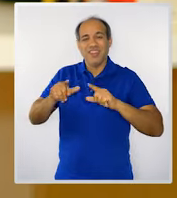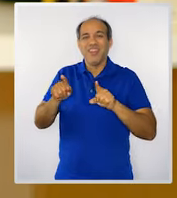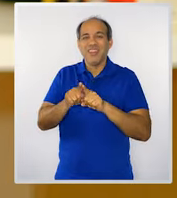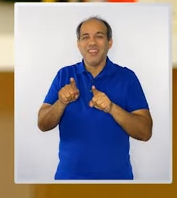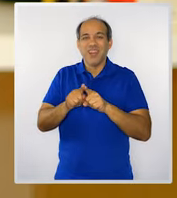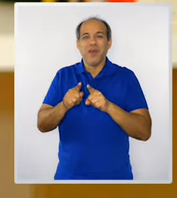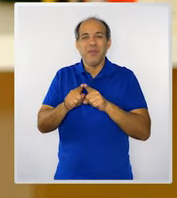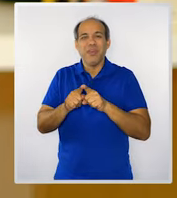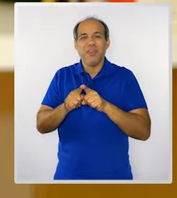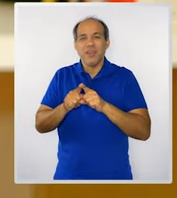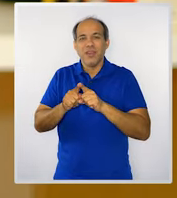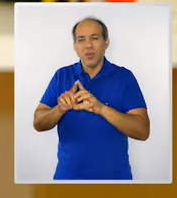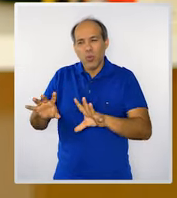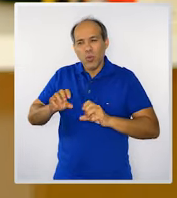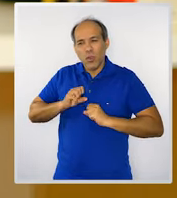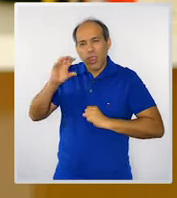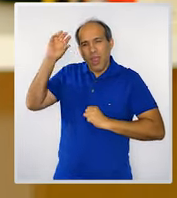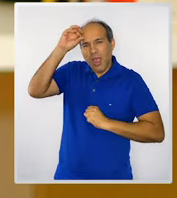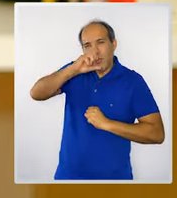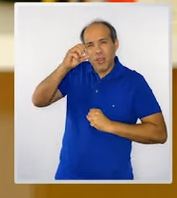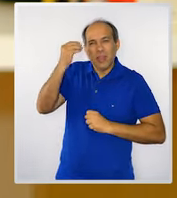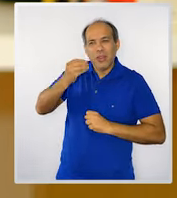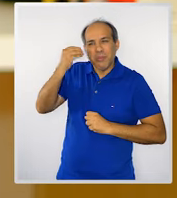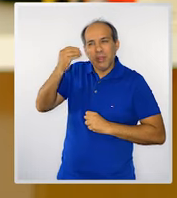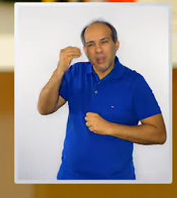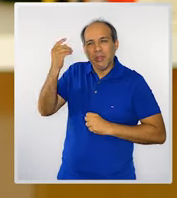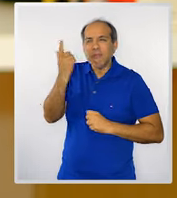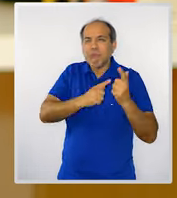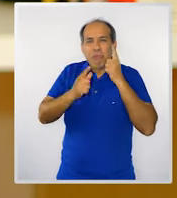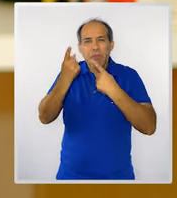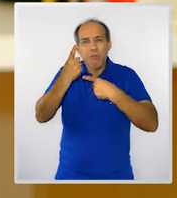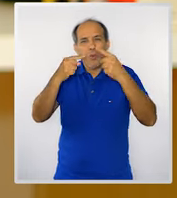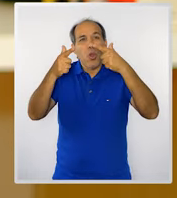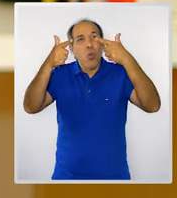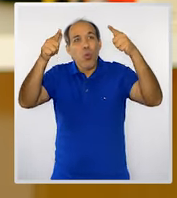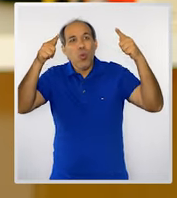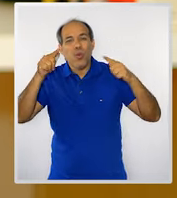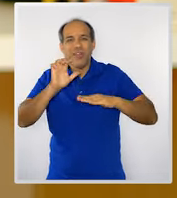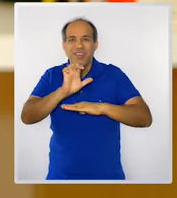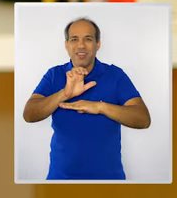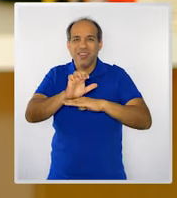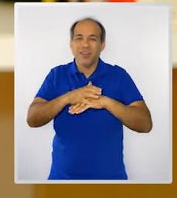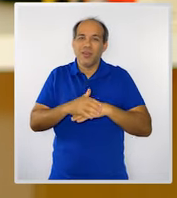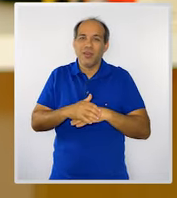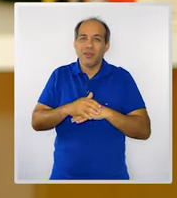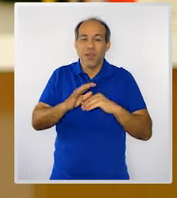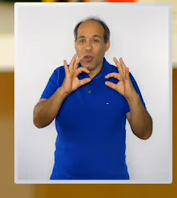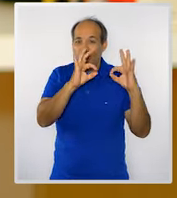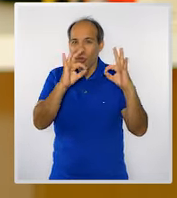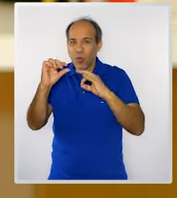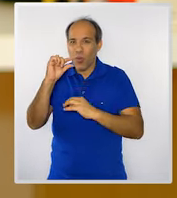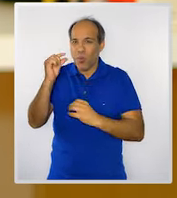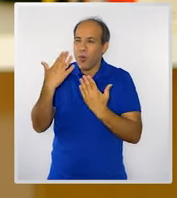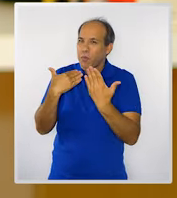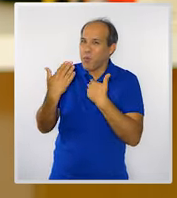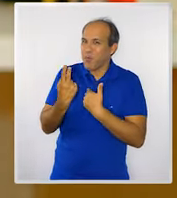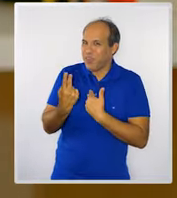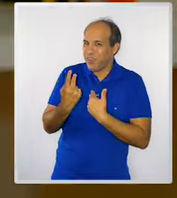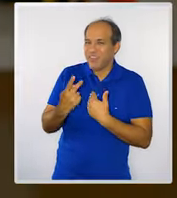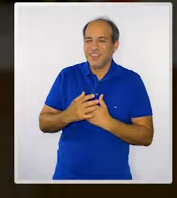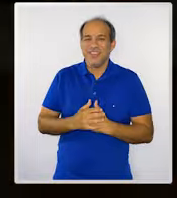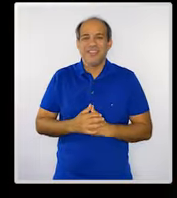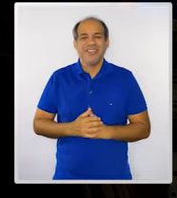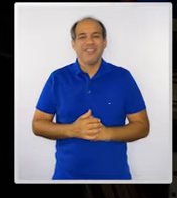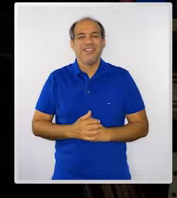e me valendo das lições aprendidas com experiências de sucesso em outros estados. Confira aí um pouco do nosso bate-papo.